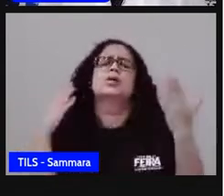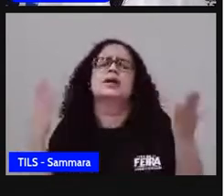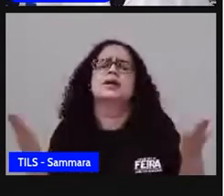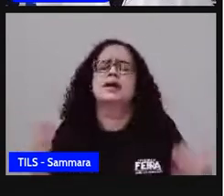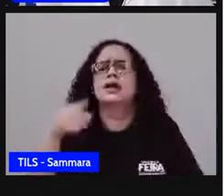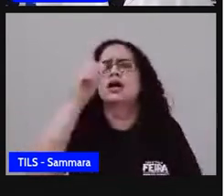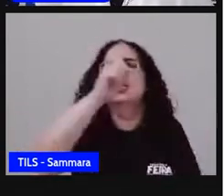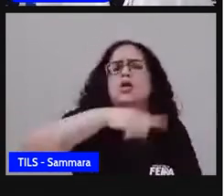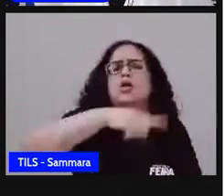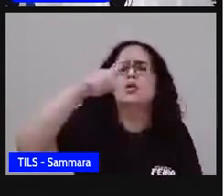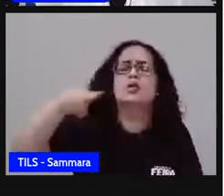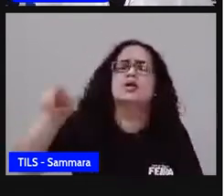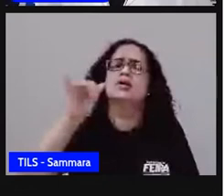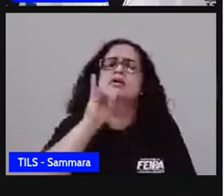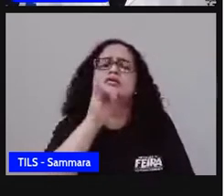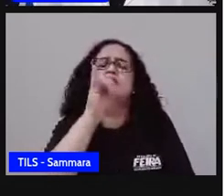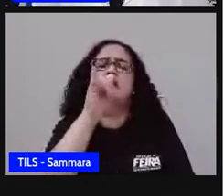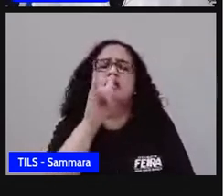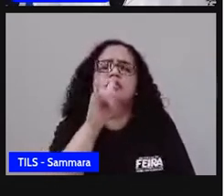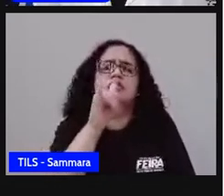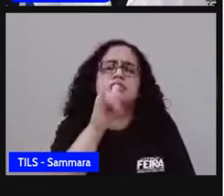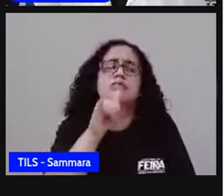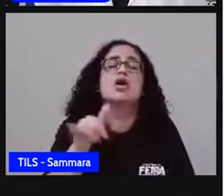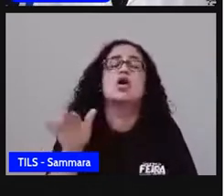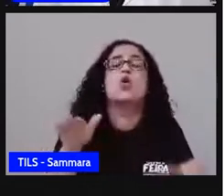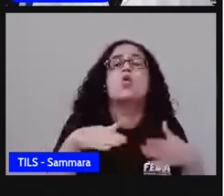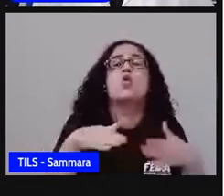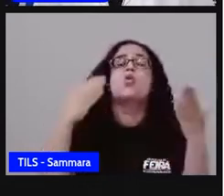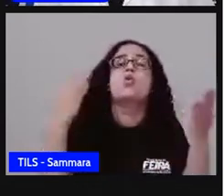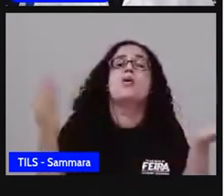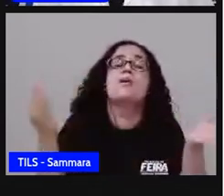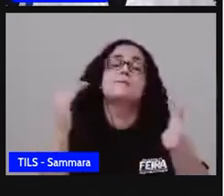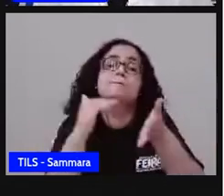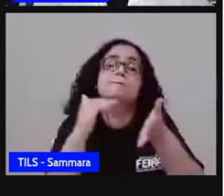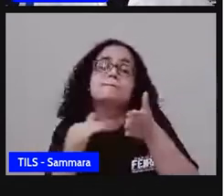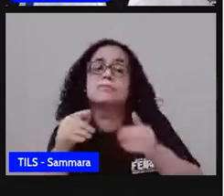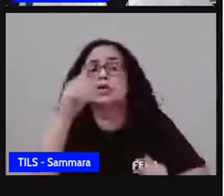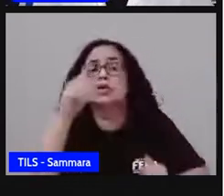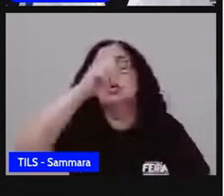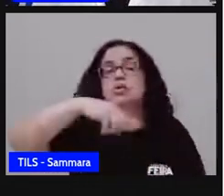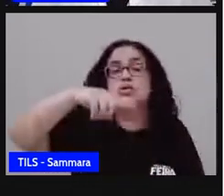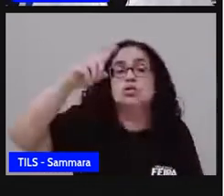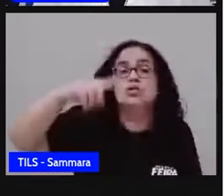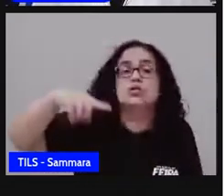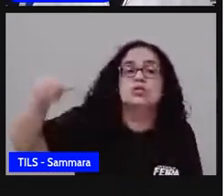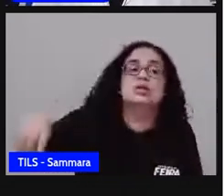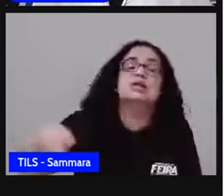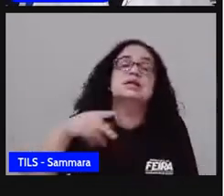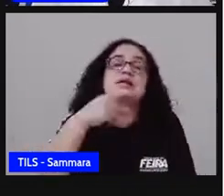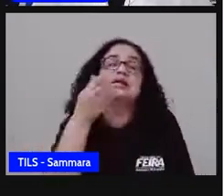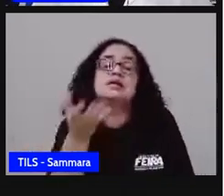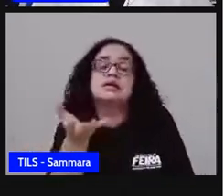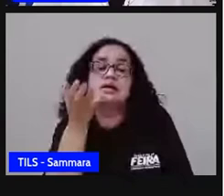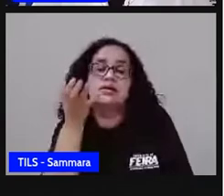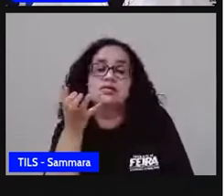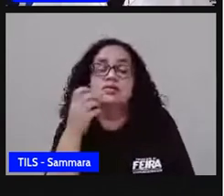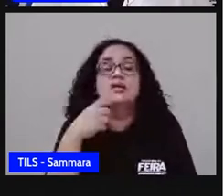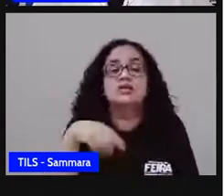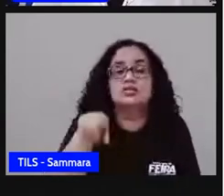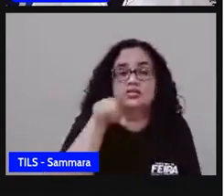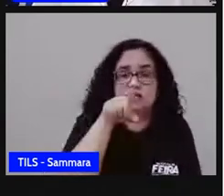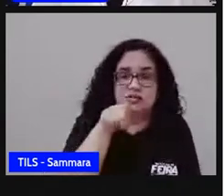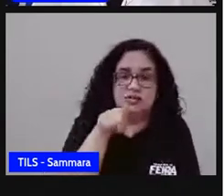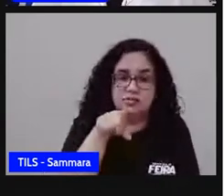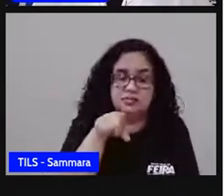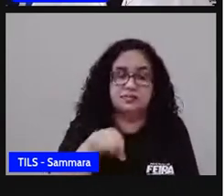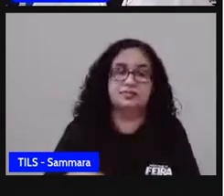gráfico diz para nós? Qual é a mensagem que esse gráfico quer transmitir para mim e para você?